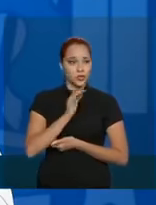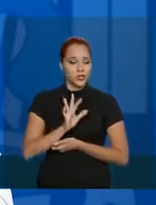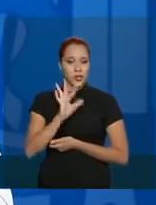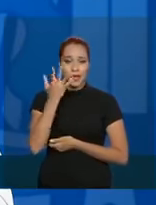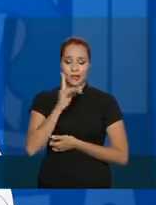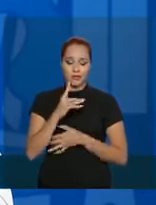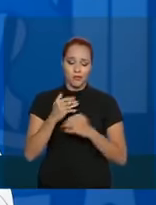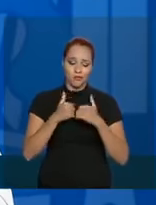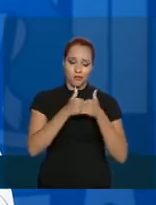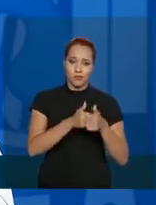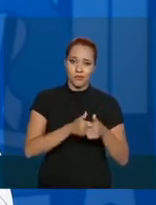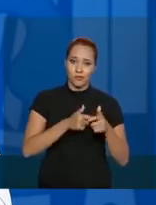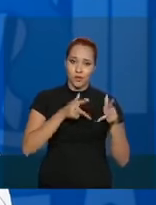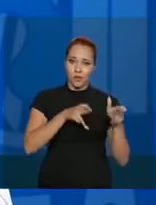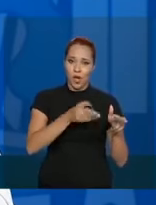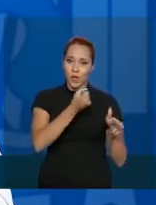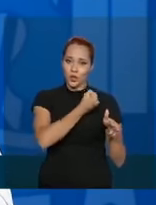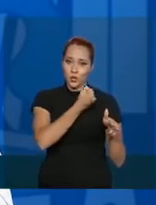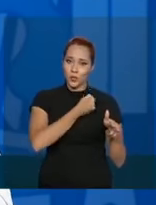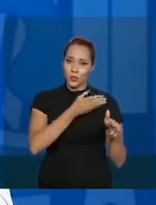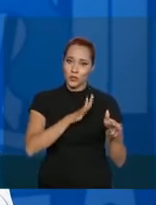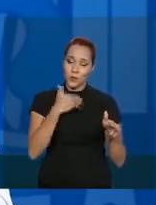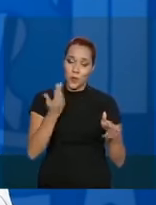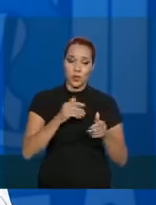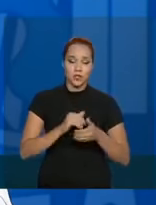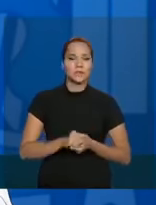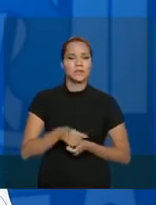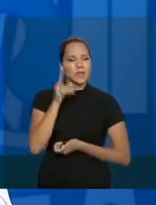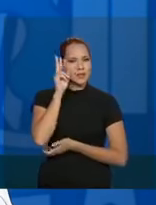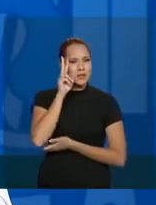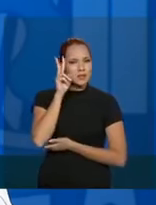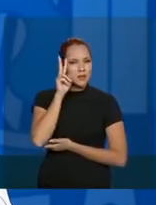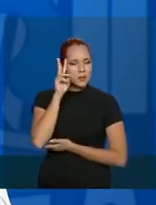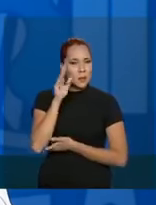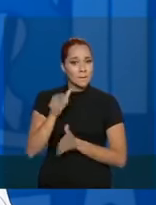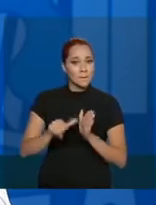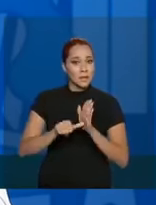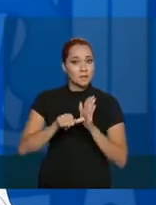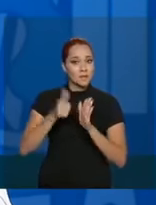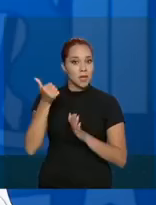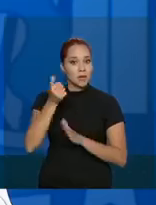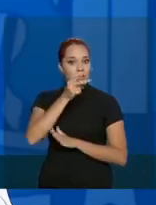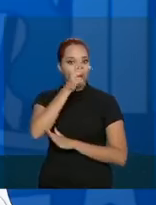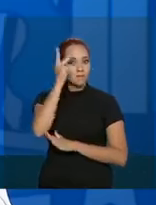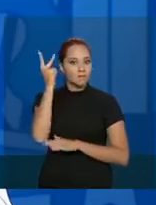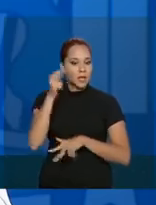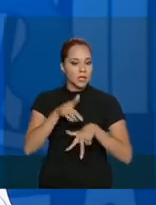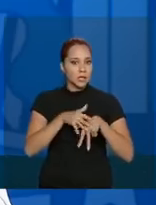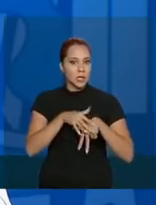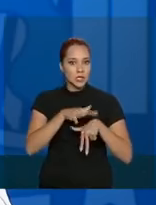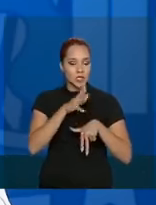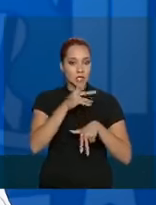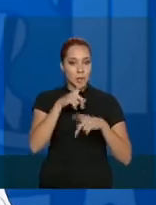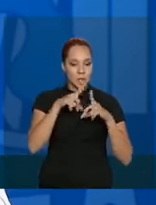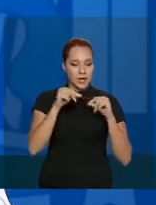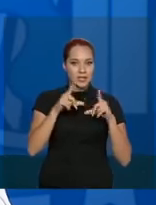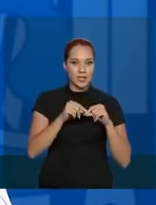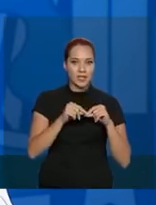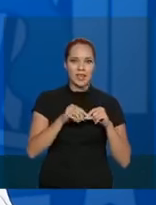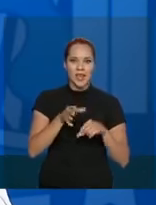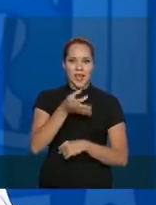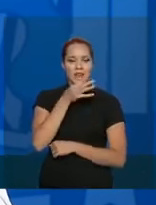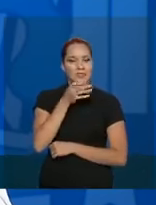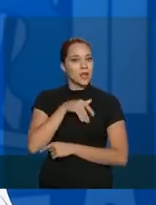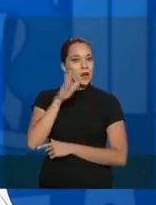acompanha necessariamente o número de óbitos. Vocês lembram a primeira paciente de Brasília, que teve aqui? Eu me lembro que era uma